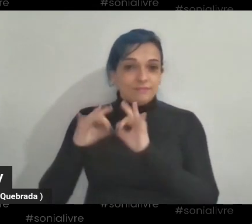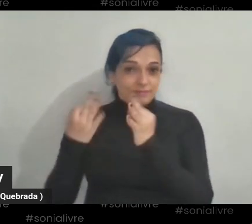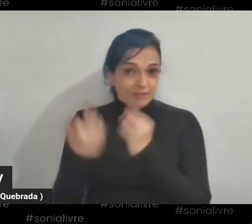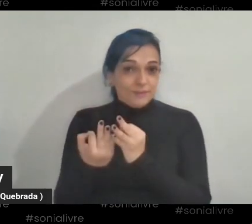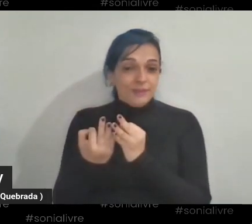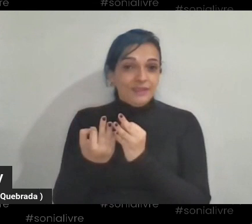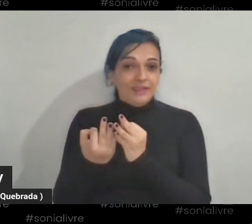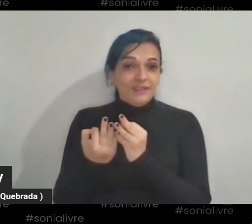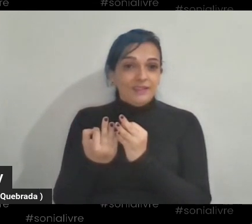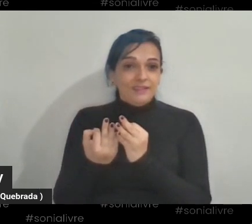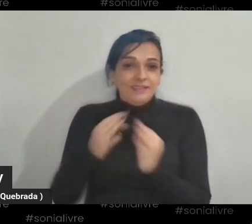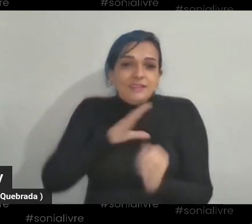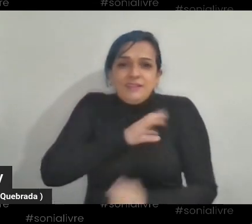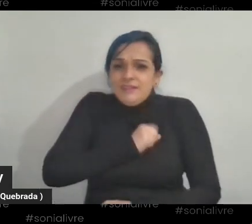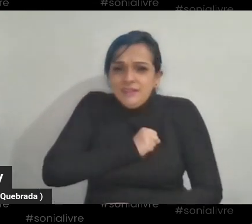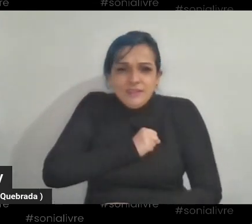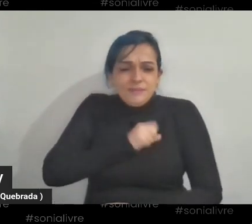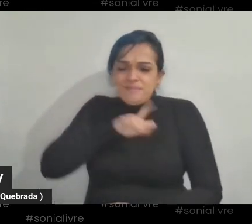amantes um do outro, né?